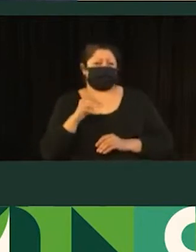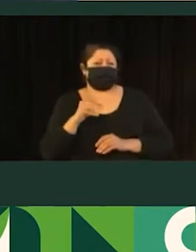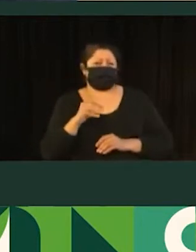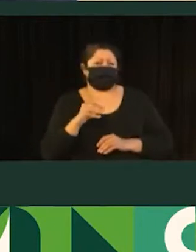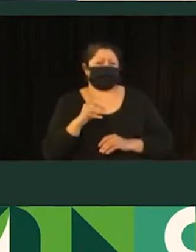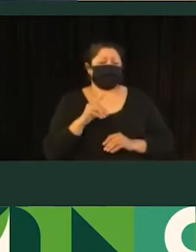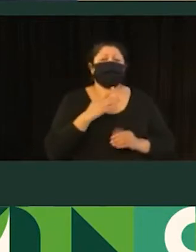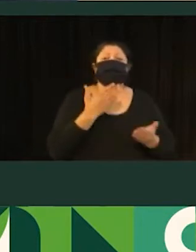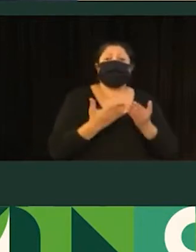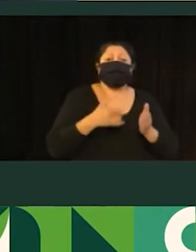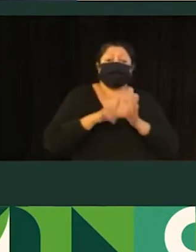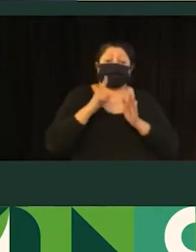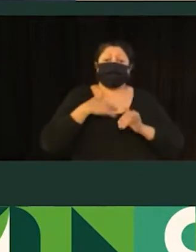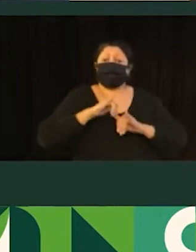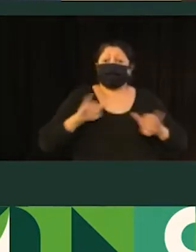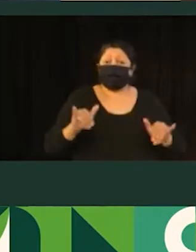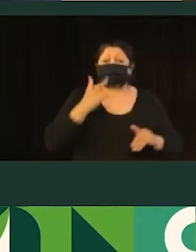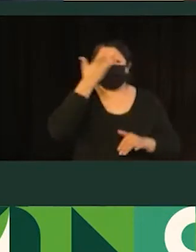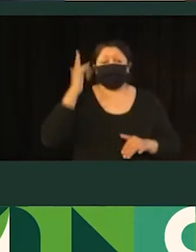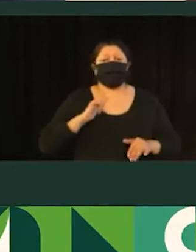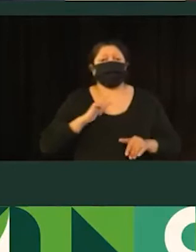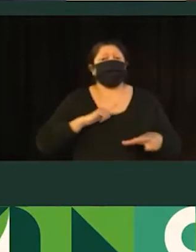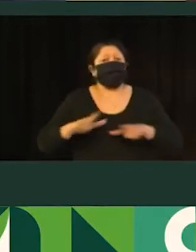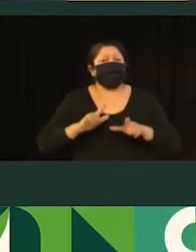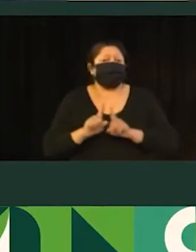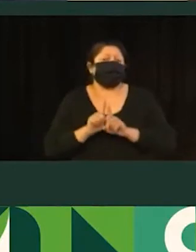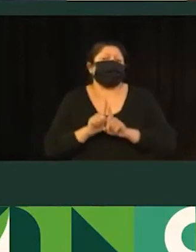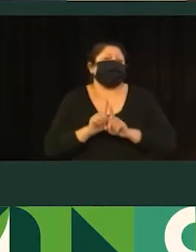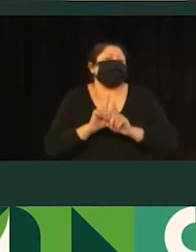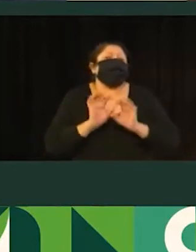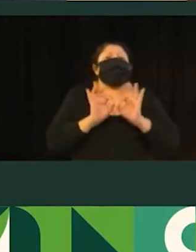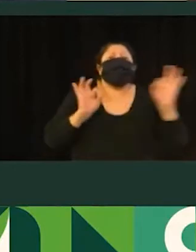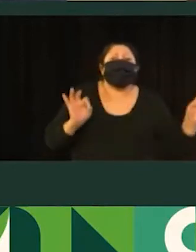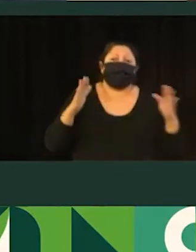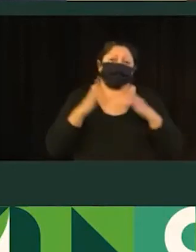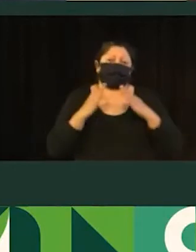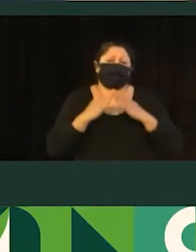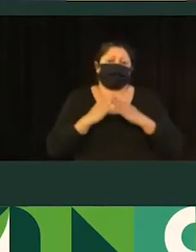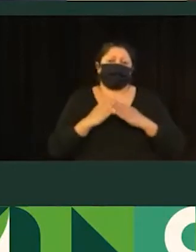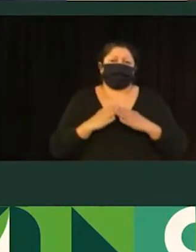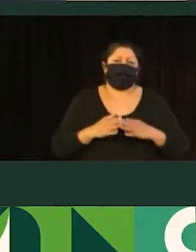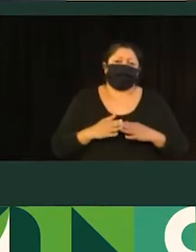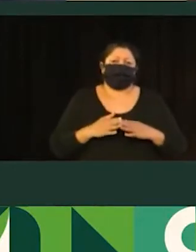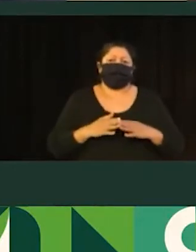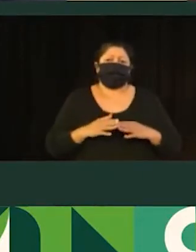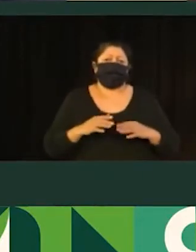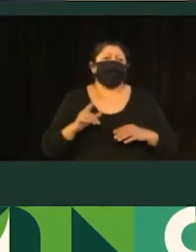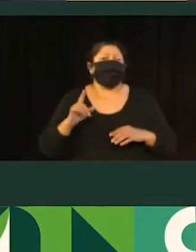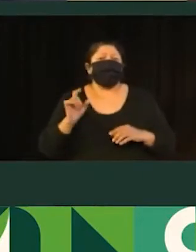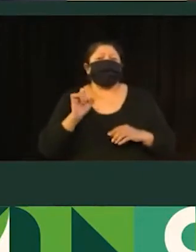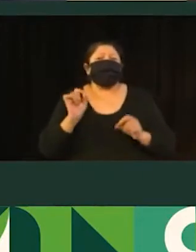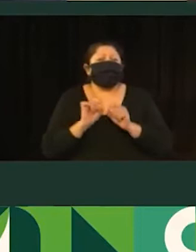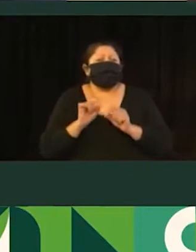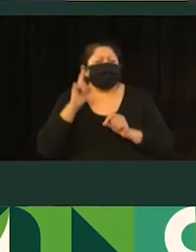informação que eu falei antes, que as pessoas trabalham mais longe das suas casas. Quando a gente fala de viagens a estudo,